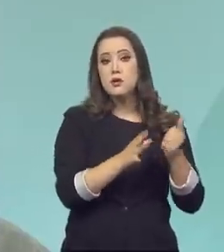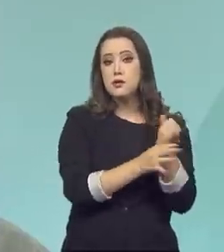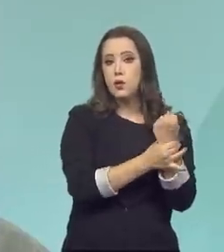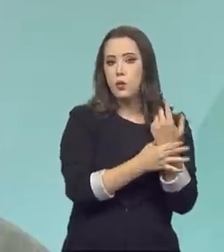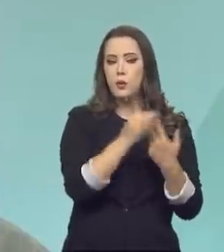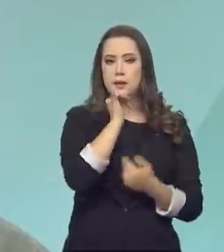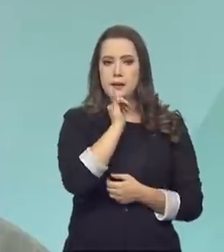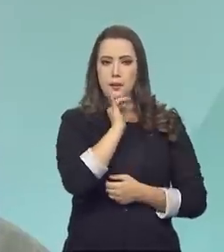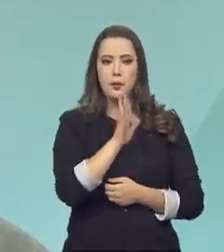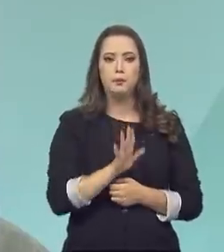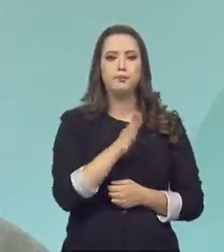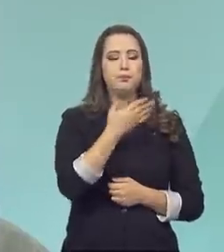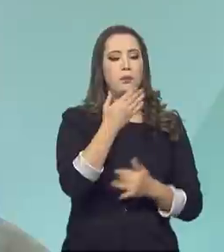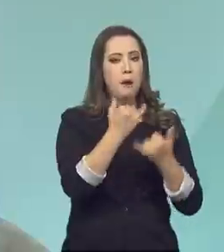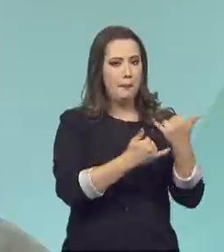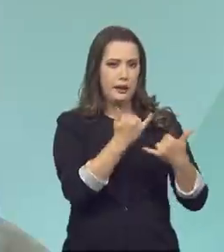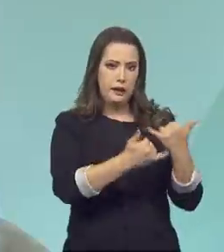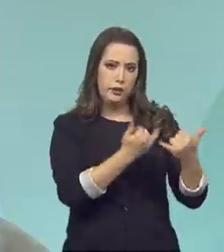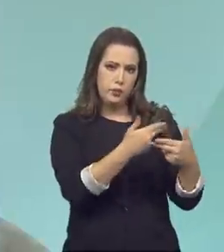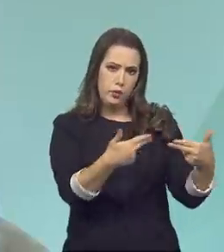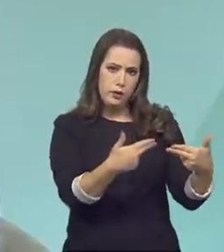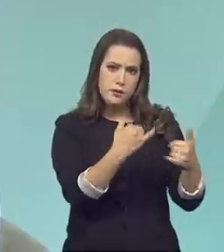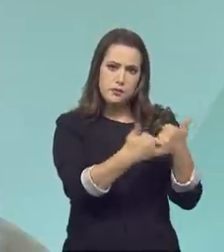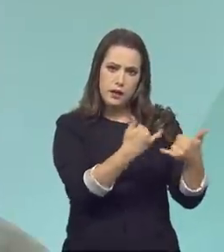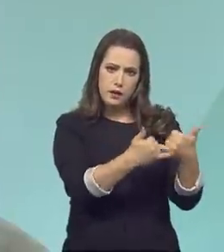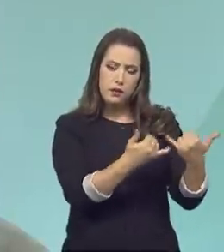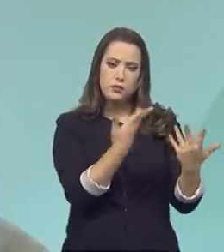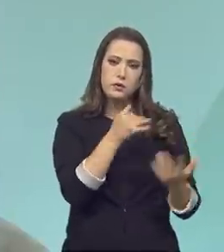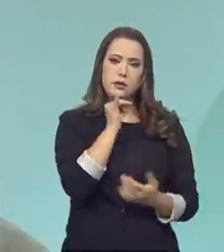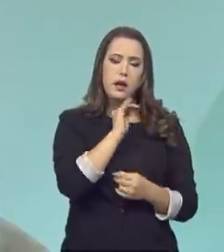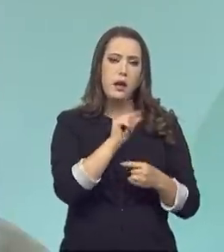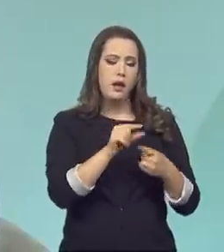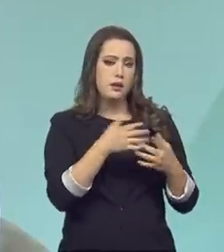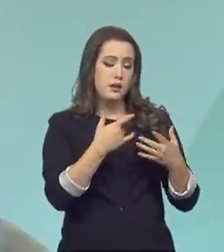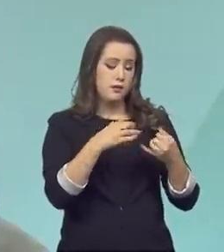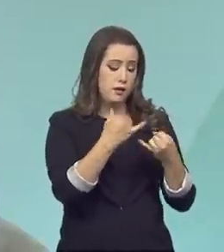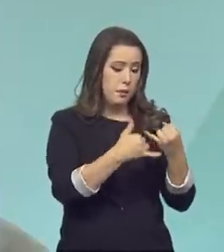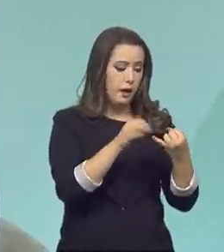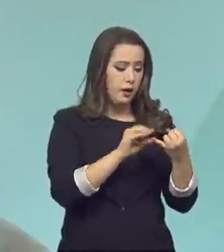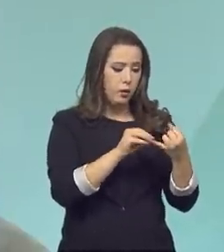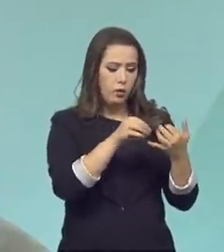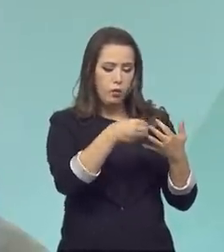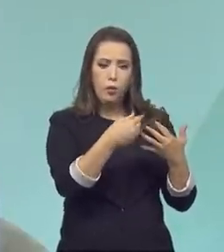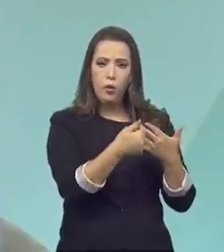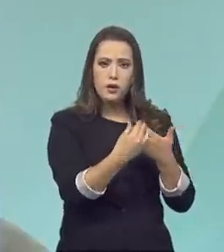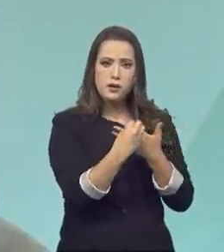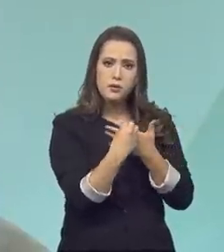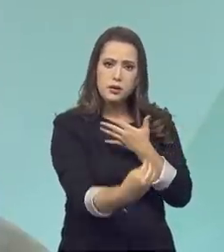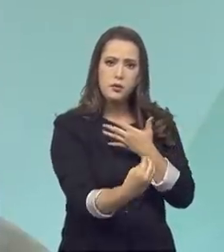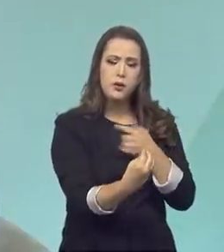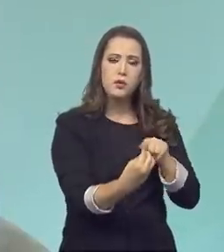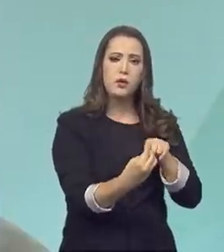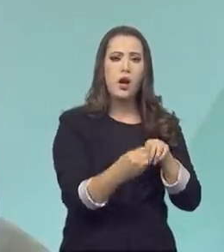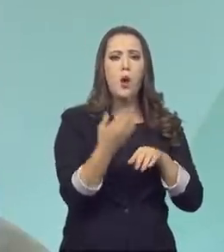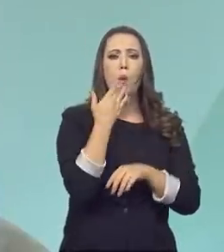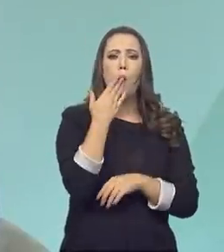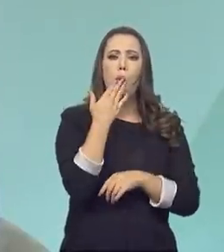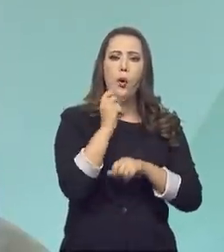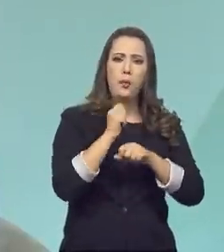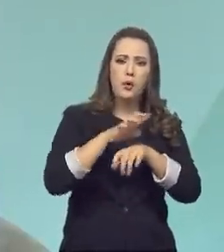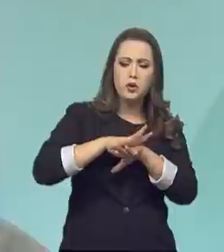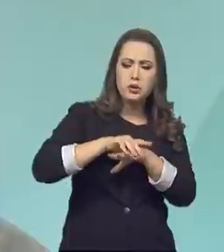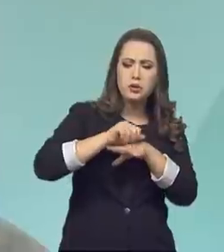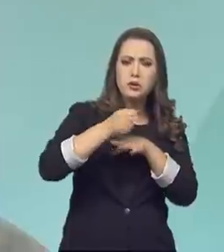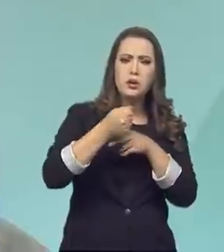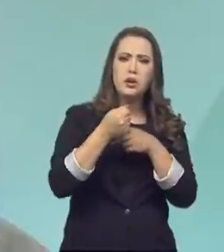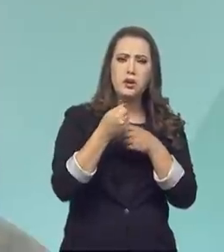exemplo dos brinquedos. Nos brinquedos nós temos peças que podem soltar, tintas que podem ser tóxicas. Então, tudo isso é